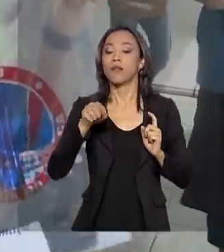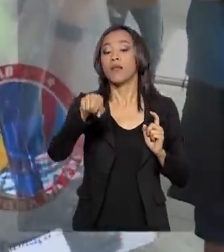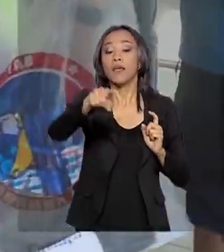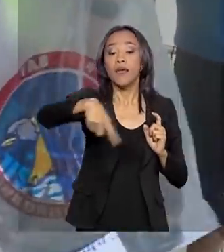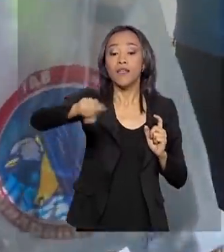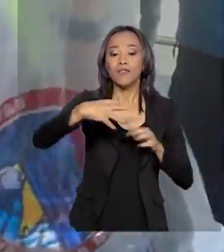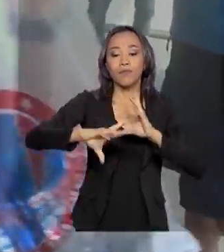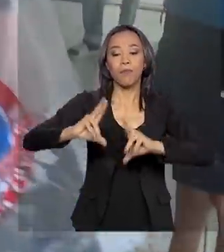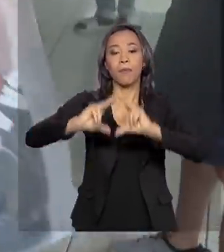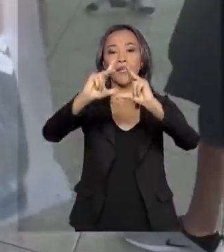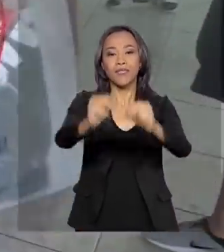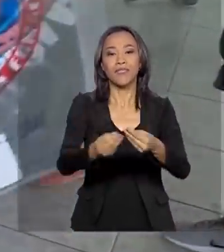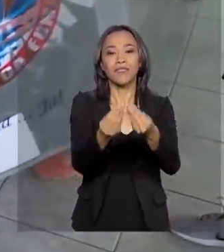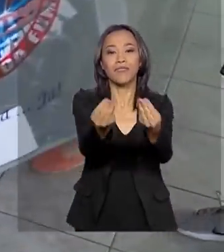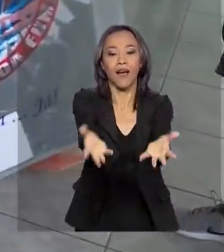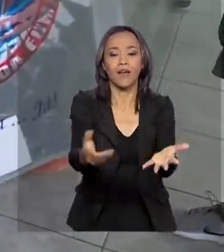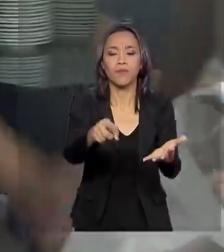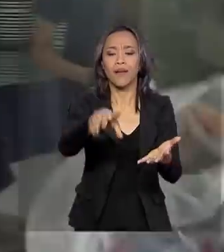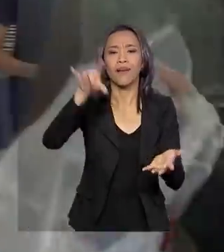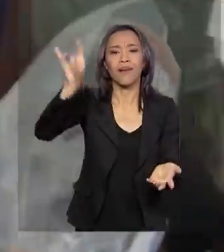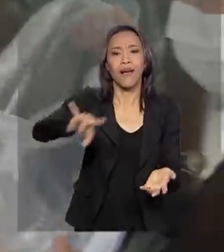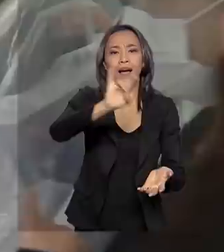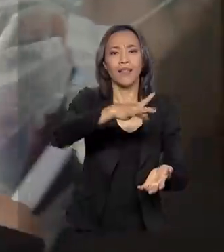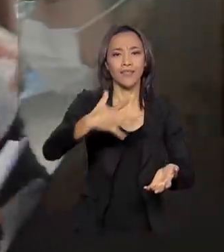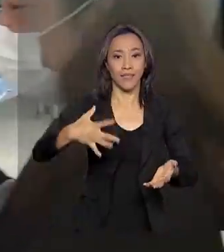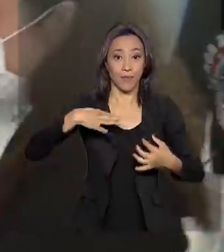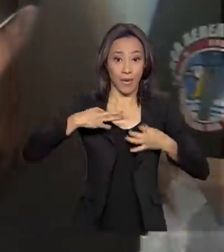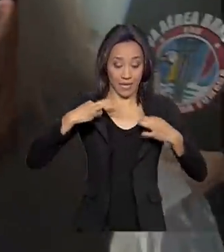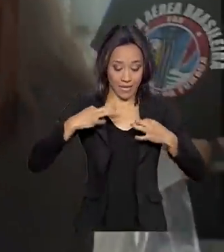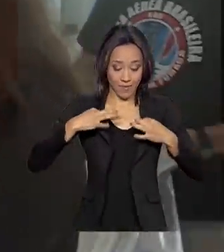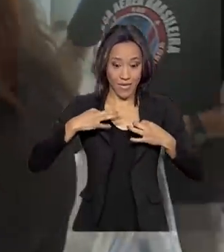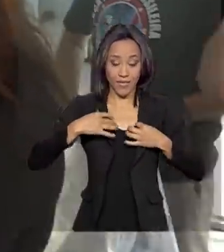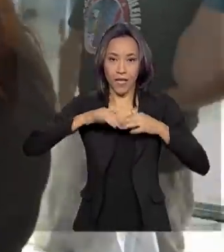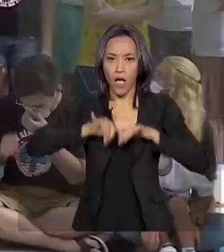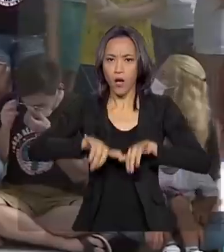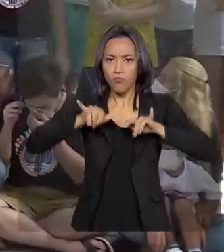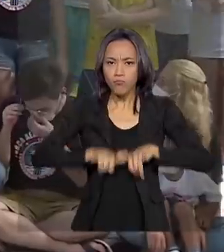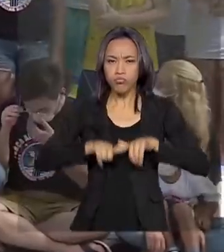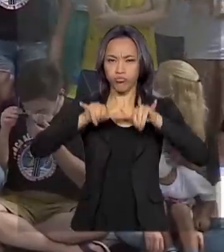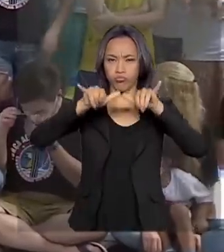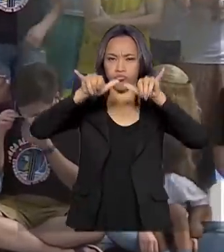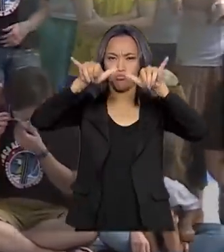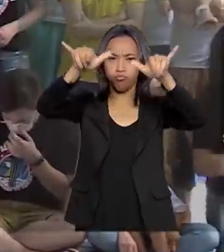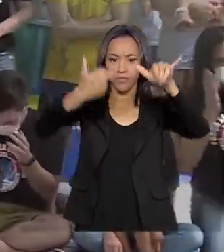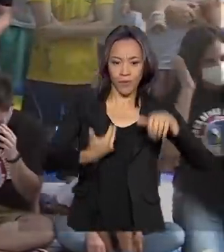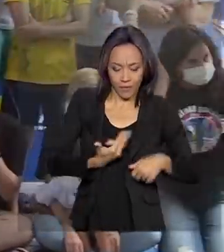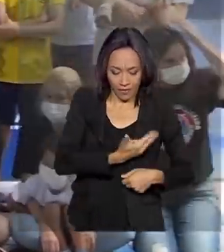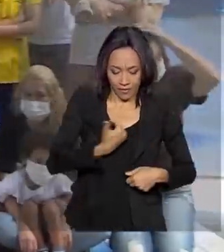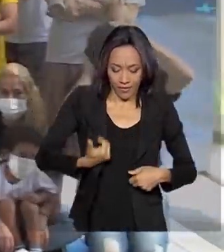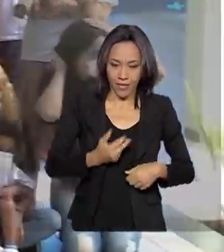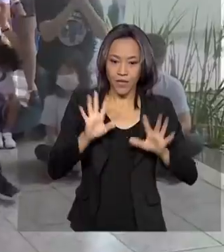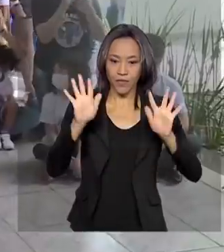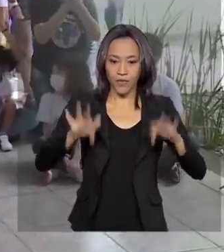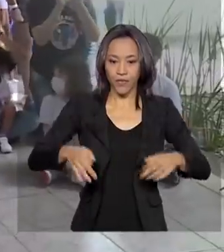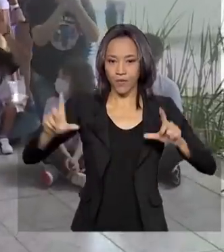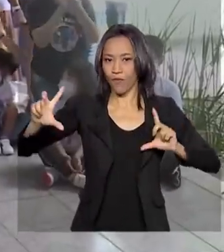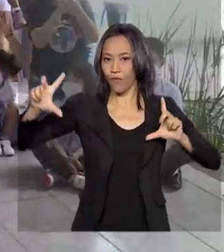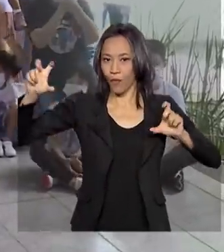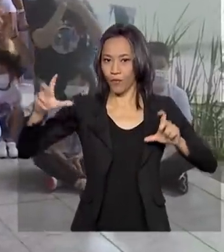foram presenteados. Cada um ganhou uma camiseta da Esquadrilha da Fumaça. No final, o grupo pousou para a foto.